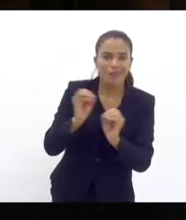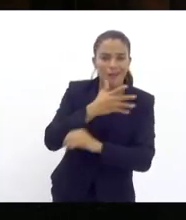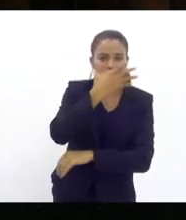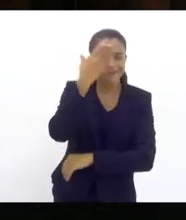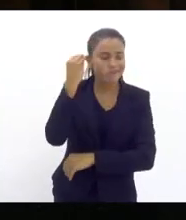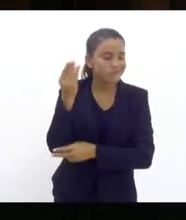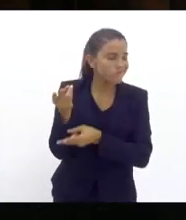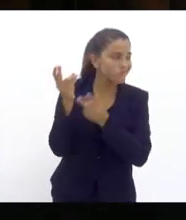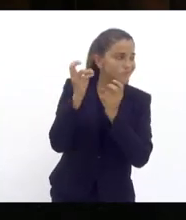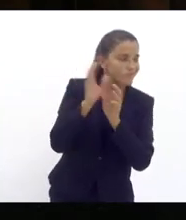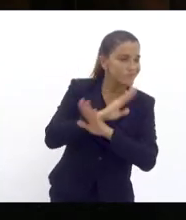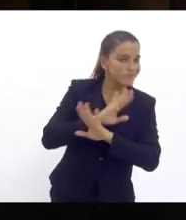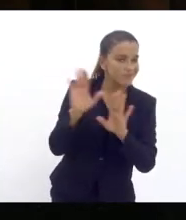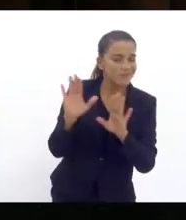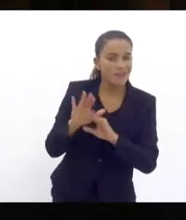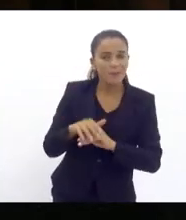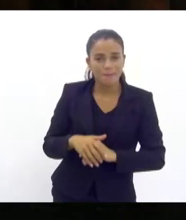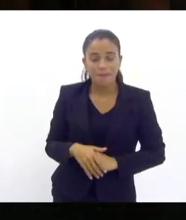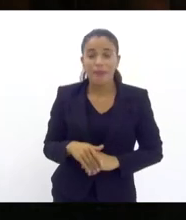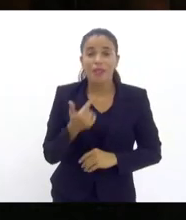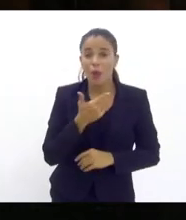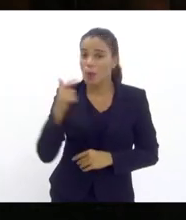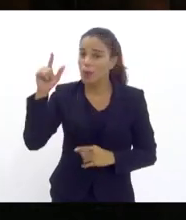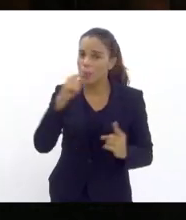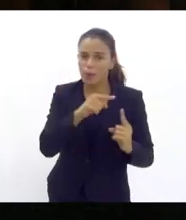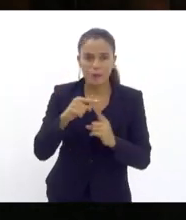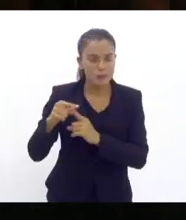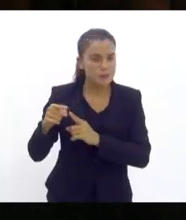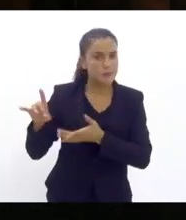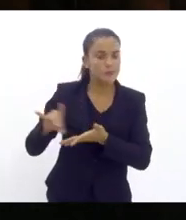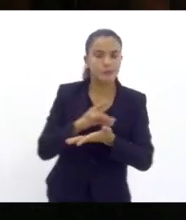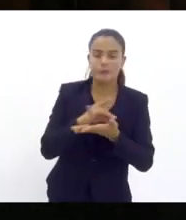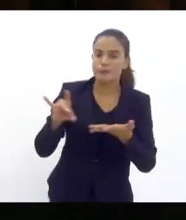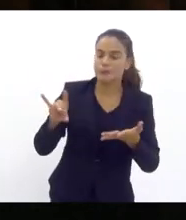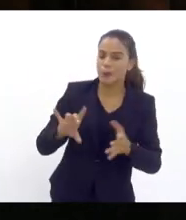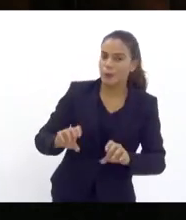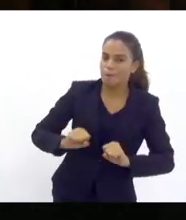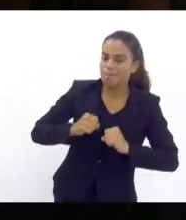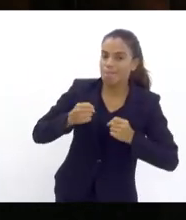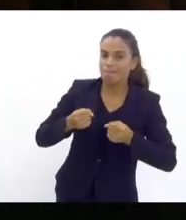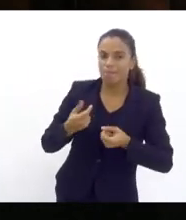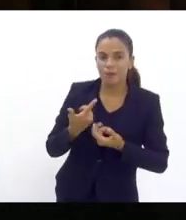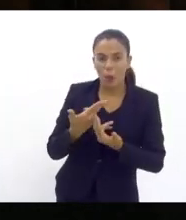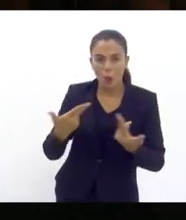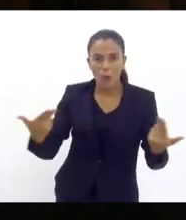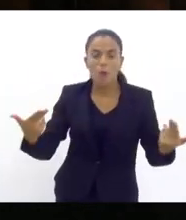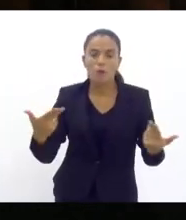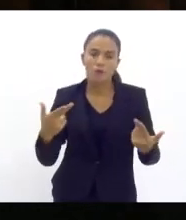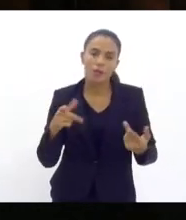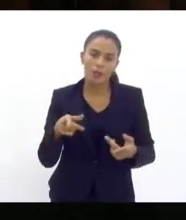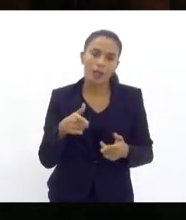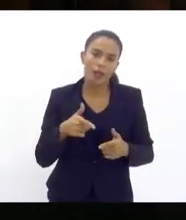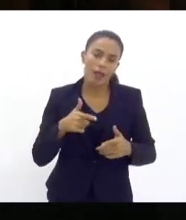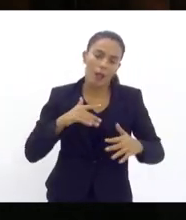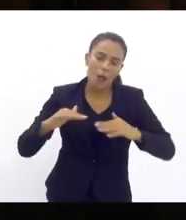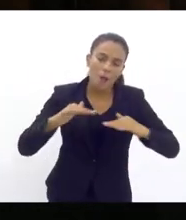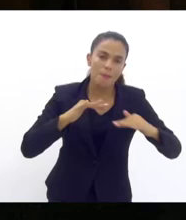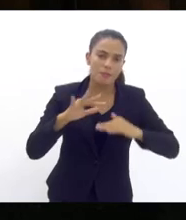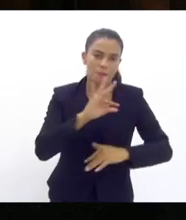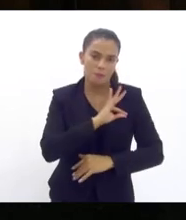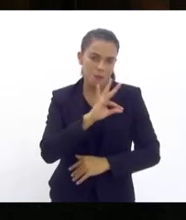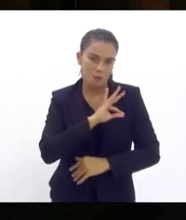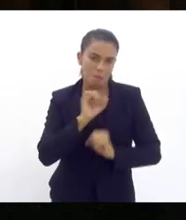percebido e é um outro tipo de tirania que só infelizmente a operação policial consegue consegue